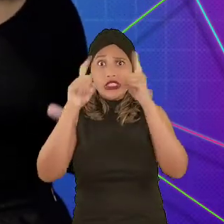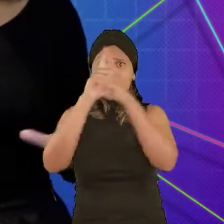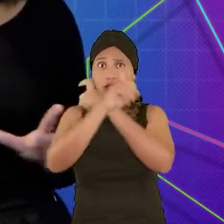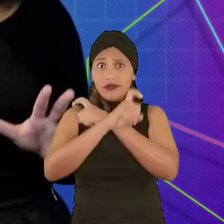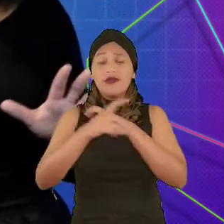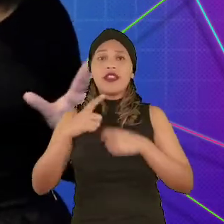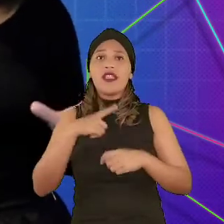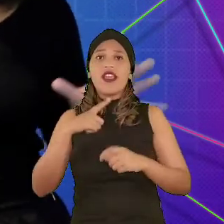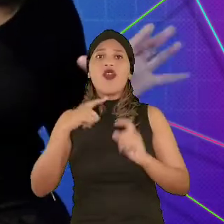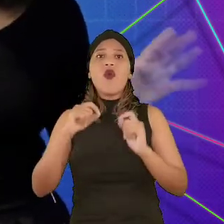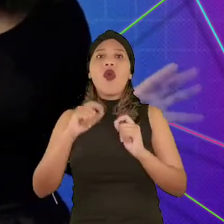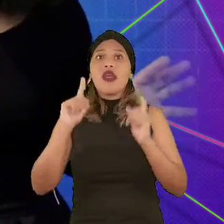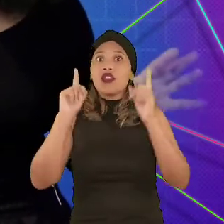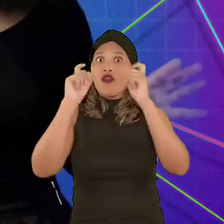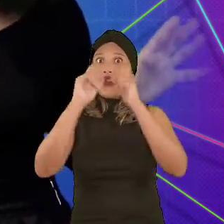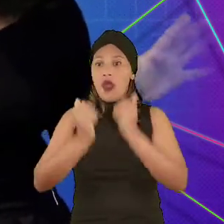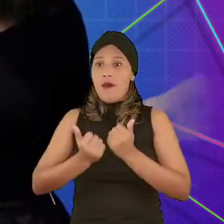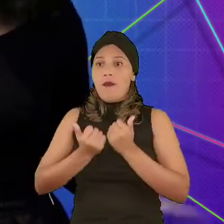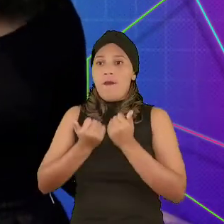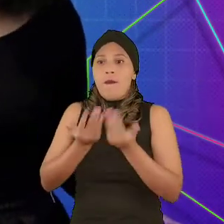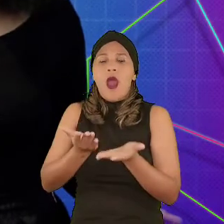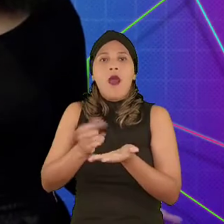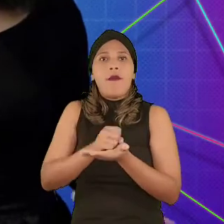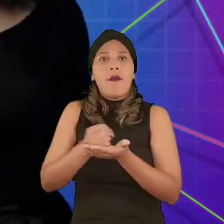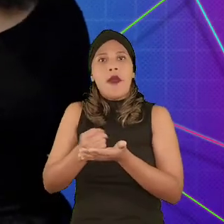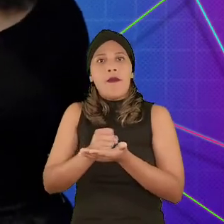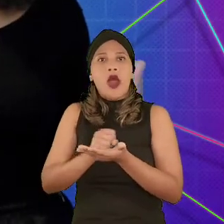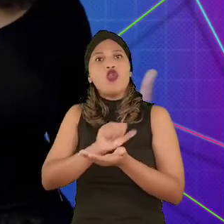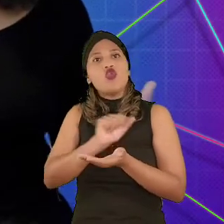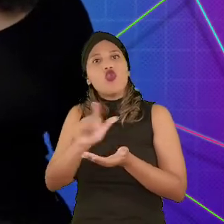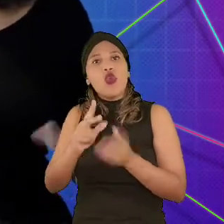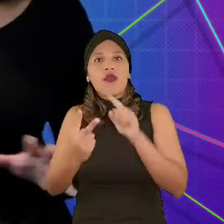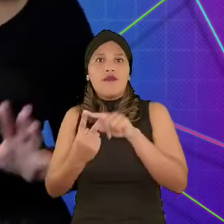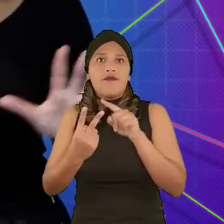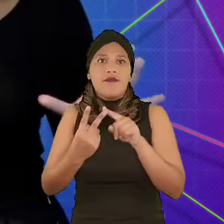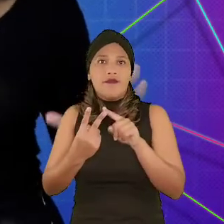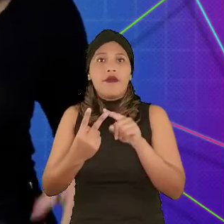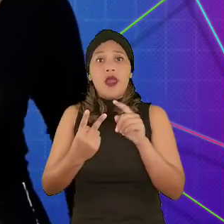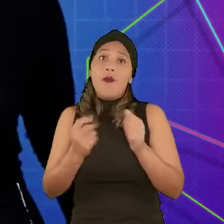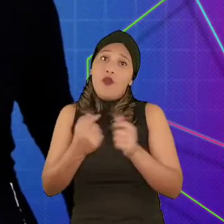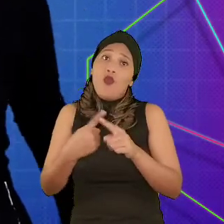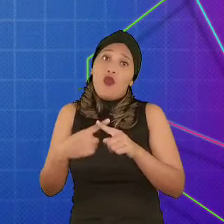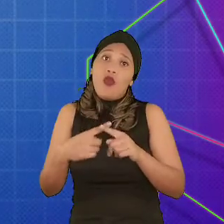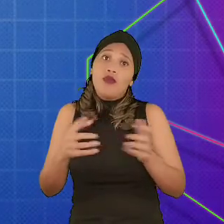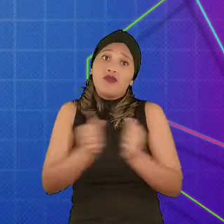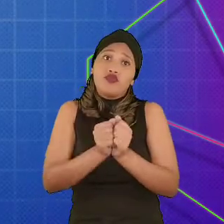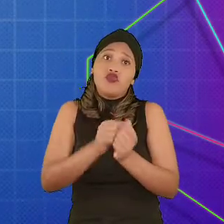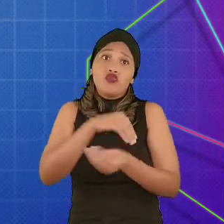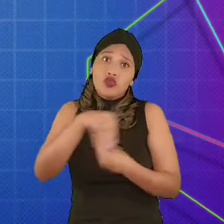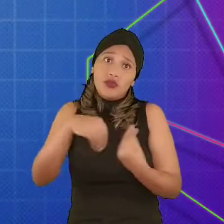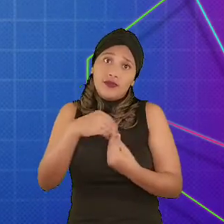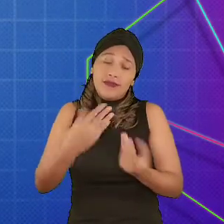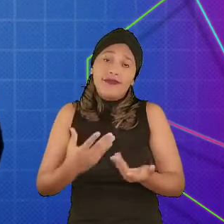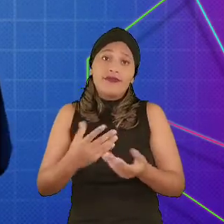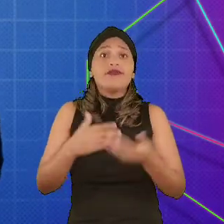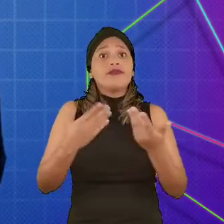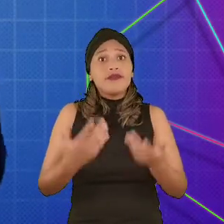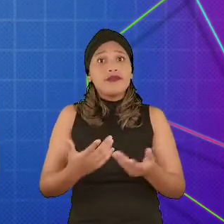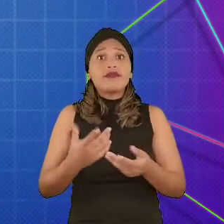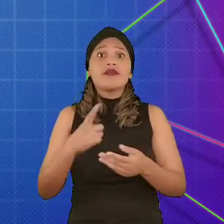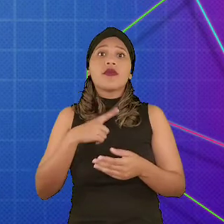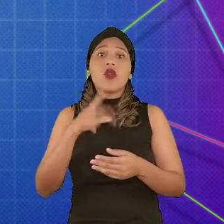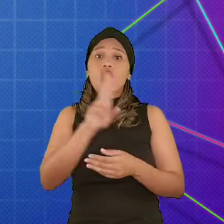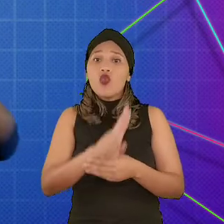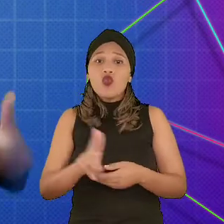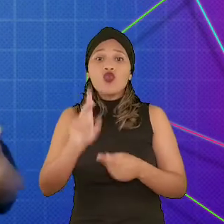costuma resultar em uma dificuldade maior que os outros dois sozinhos, tornando-se, em geral, um desafio. É por isso que muitas vezes